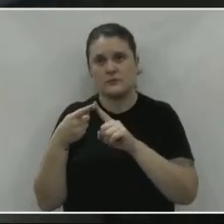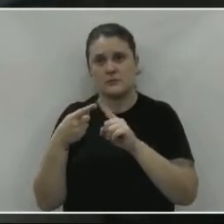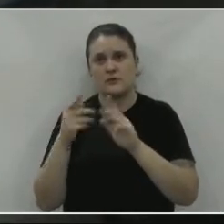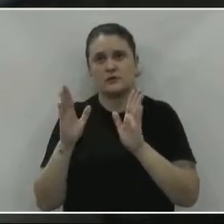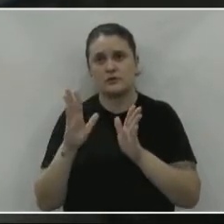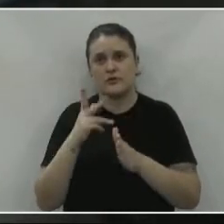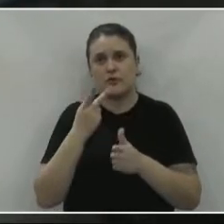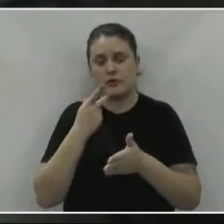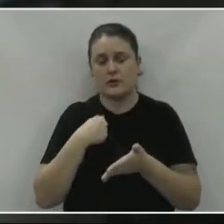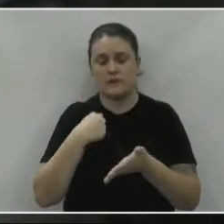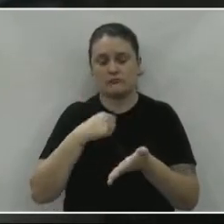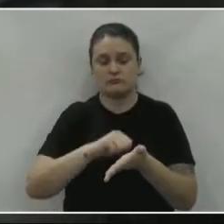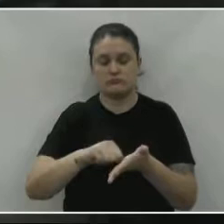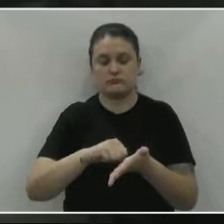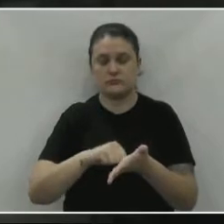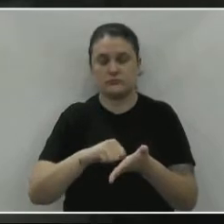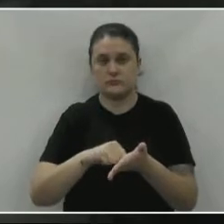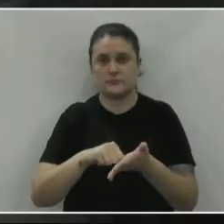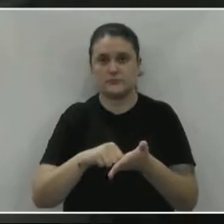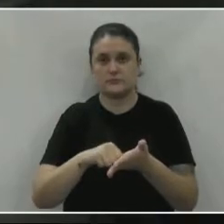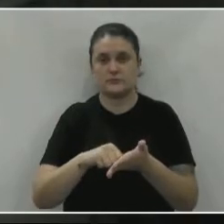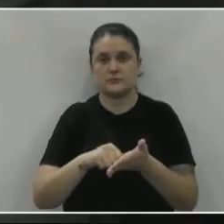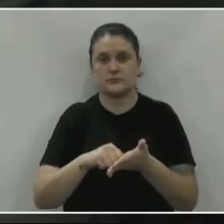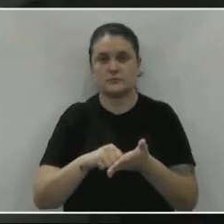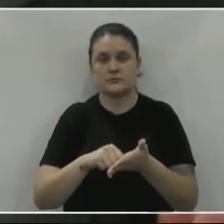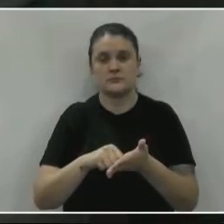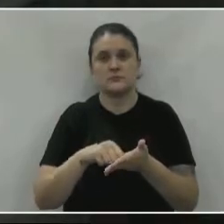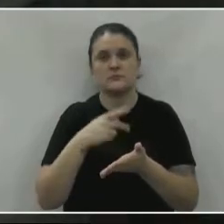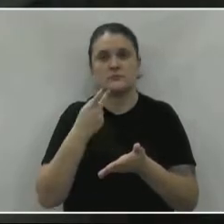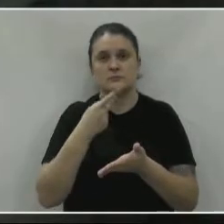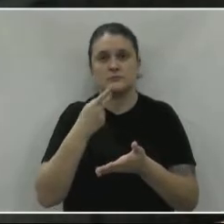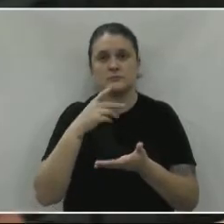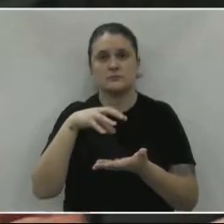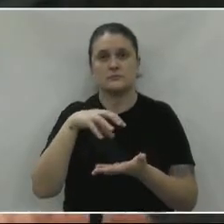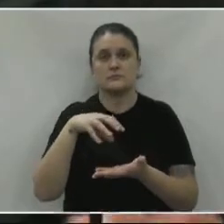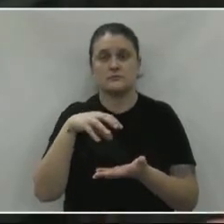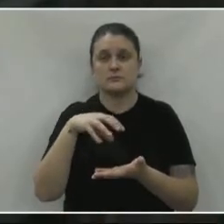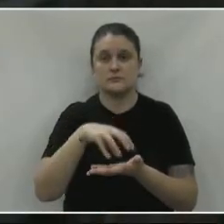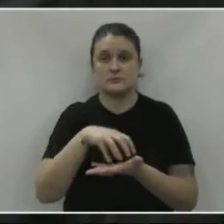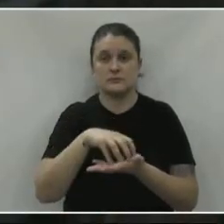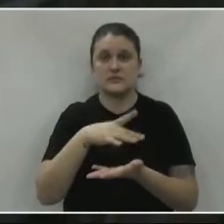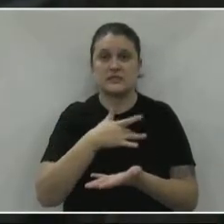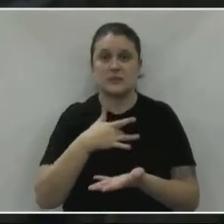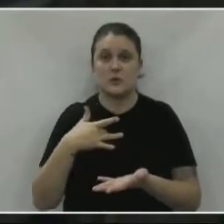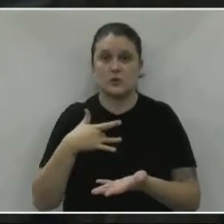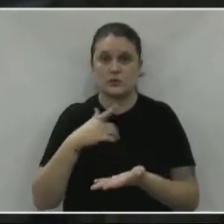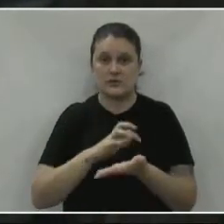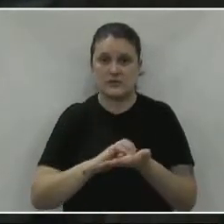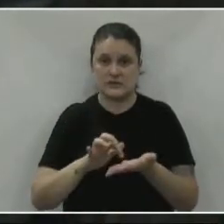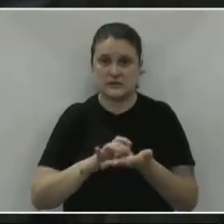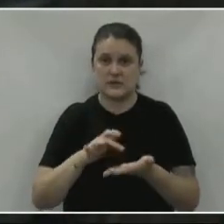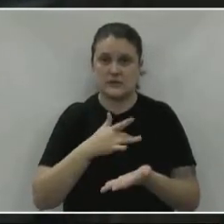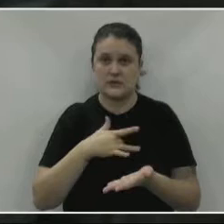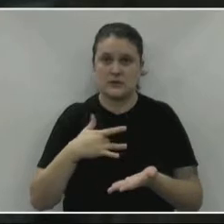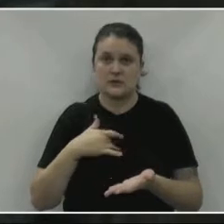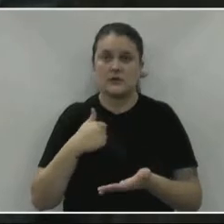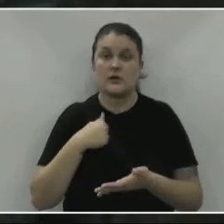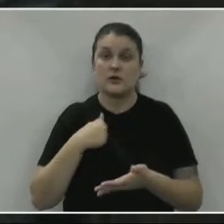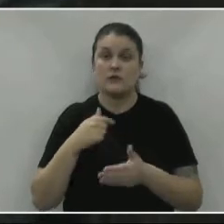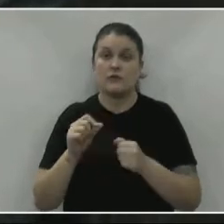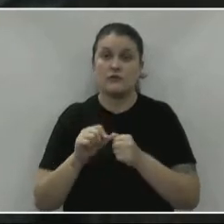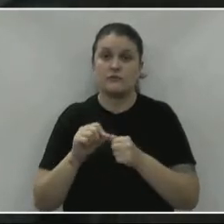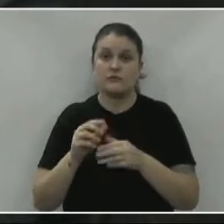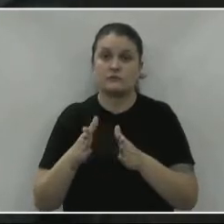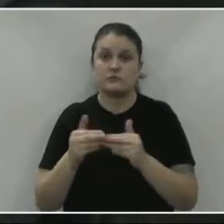falar, já tinha anotado aqui, que é a respeito da saúde, aí de União da Vitória. A questão que eu tinha feito um